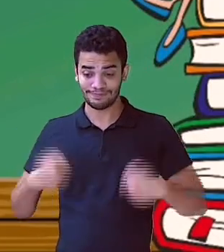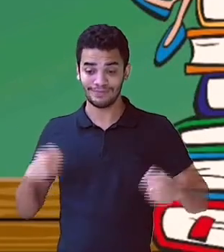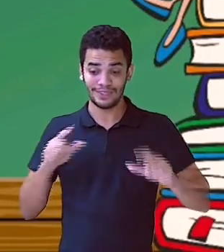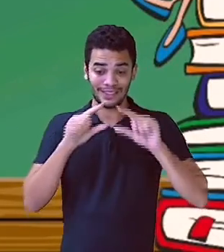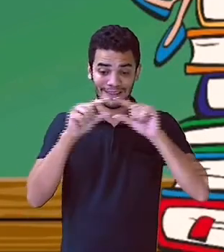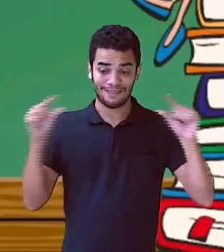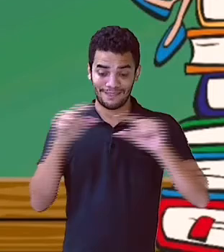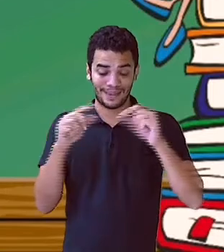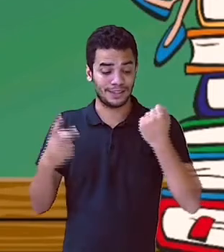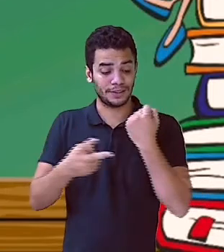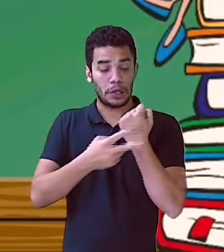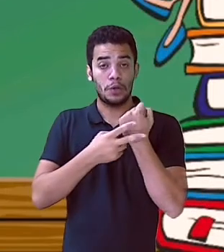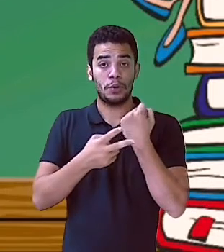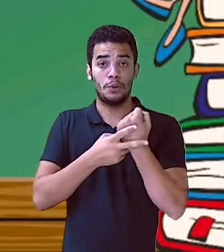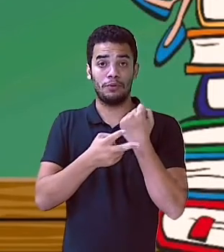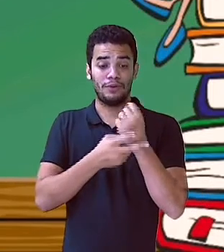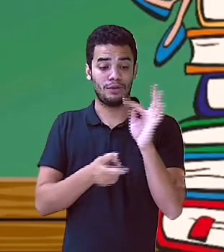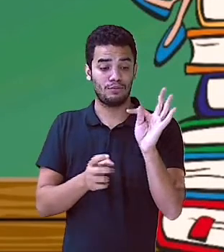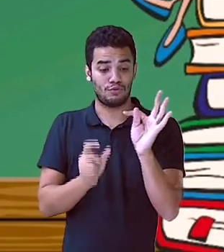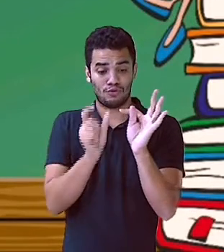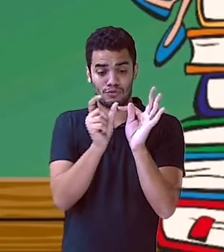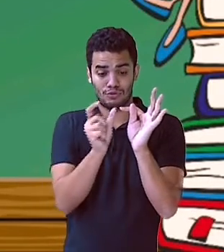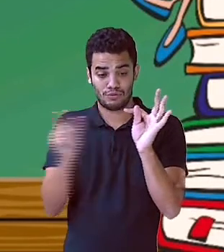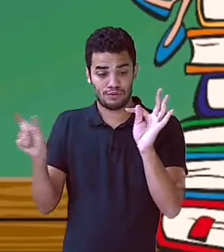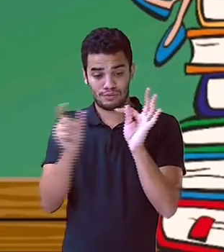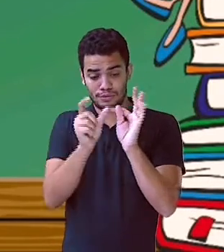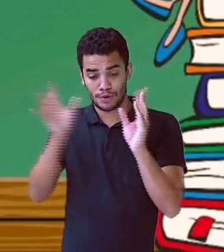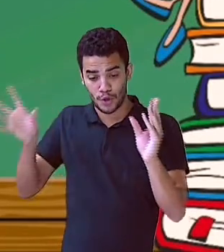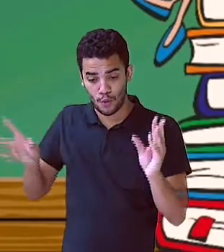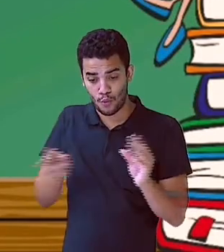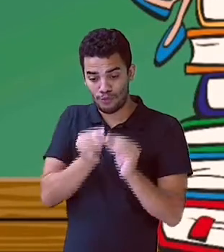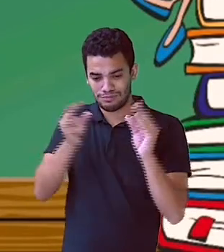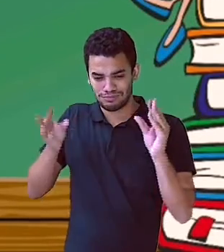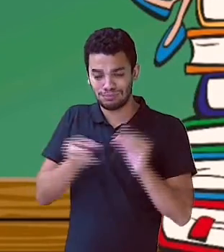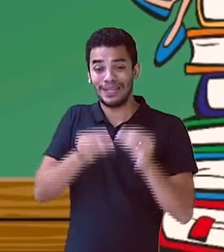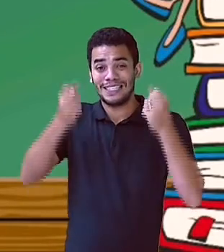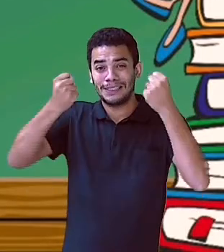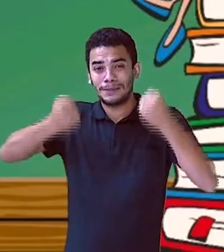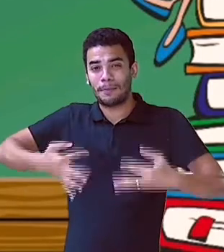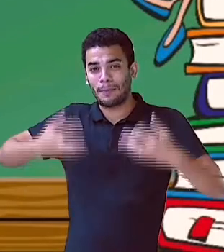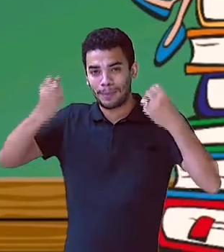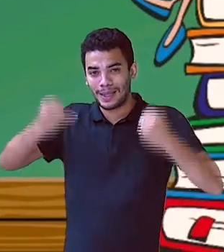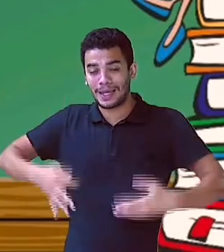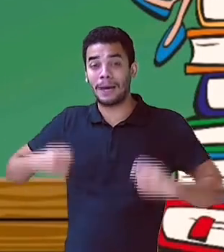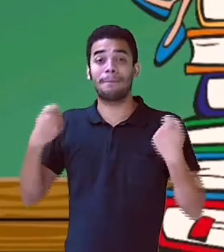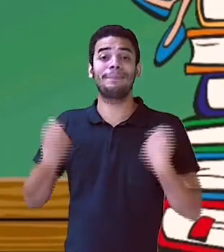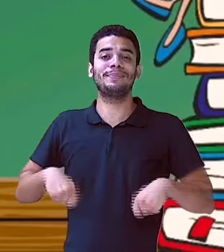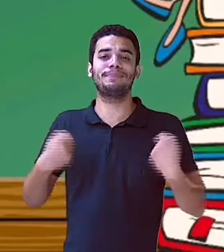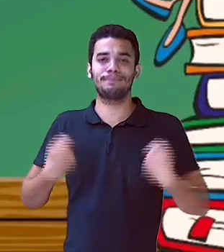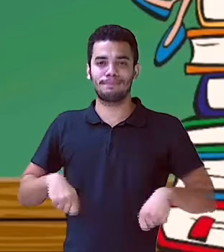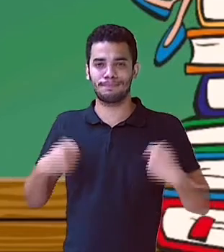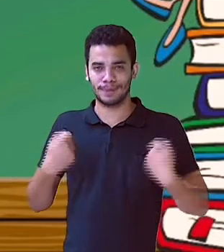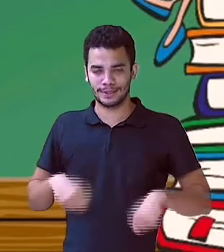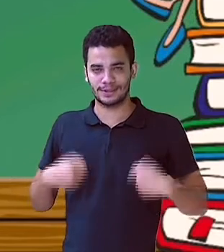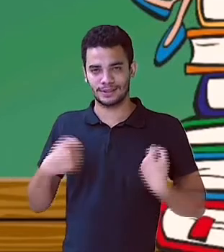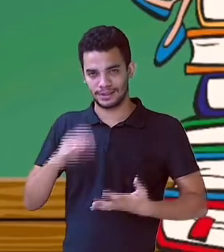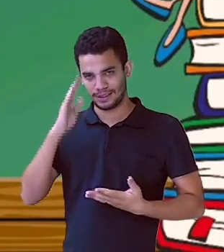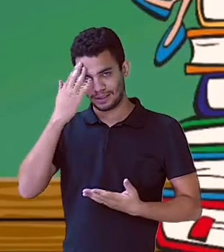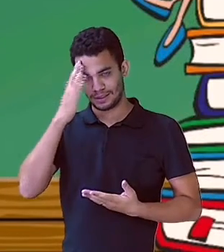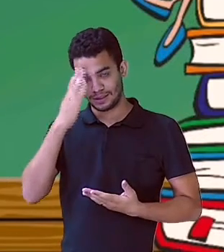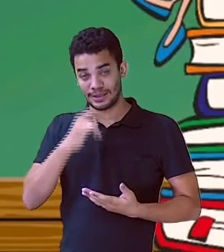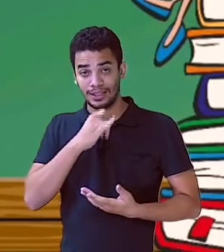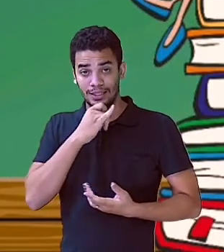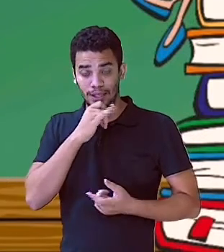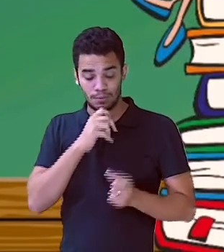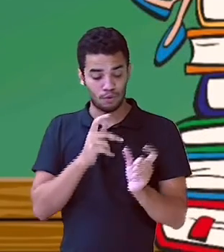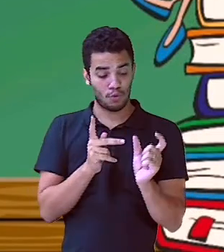complemento para constituir um sentido aí. Entendeu? O predicado, ele